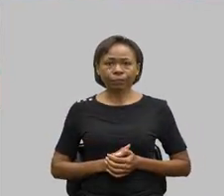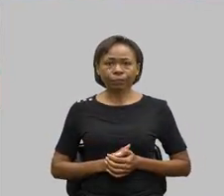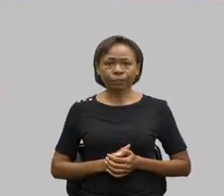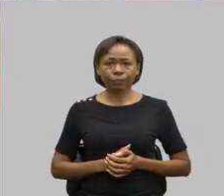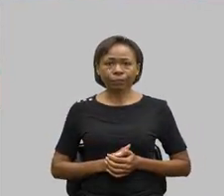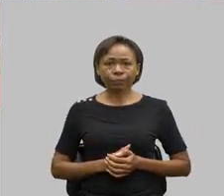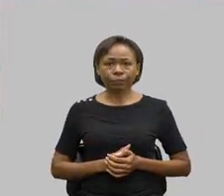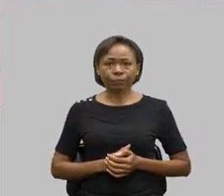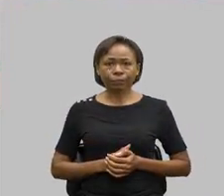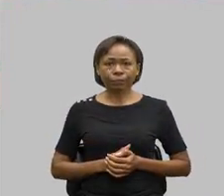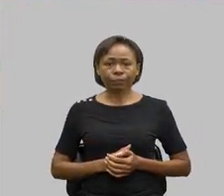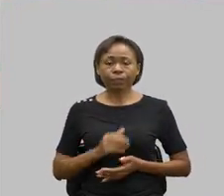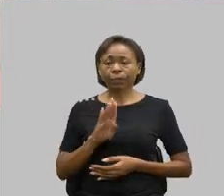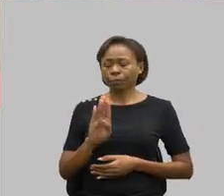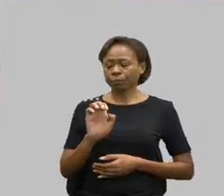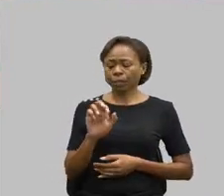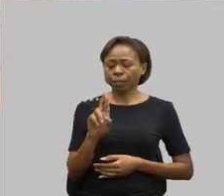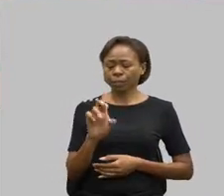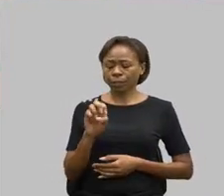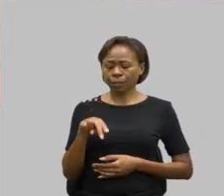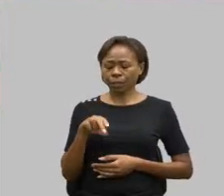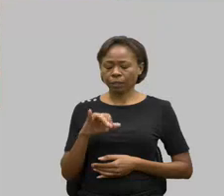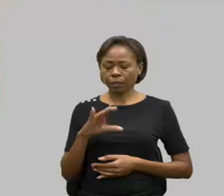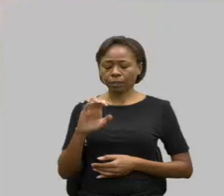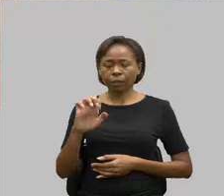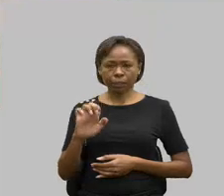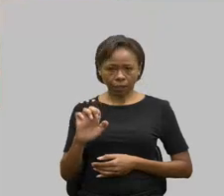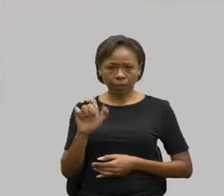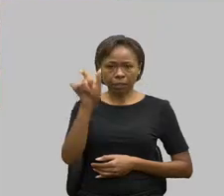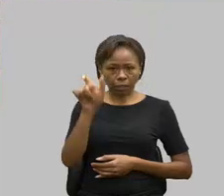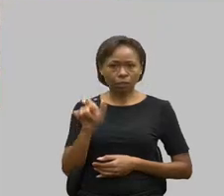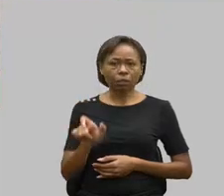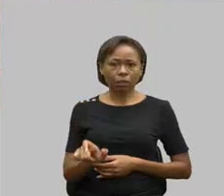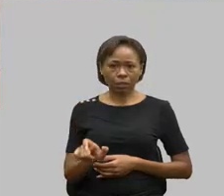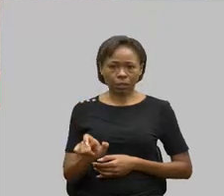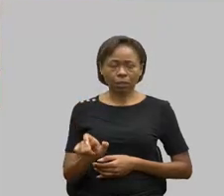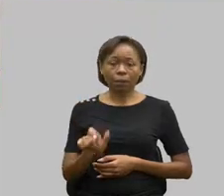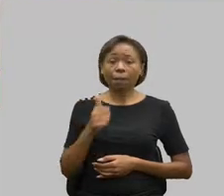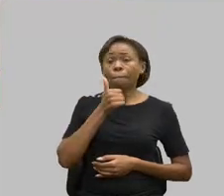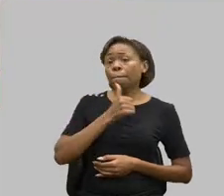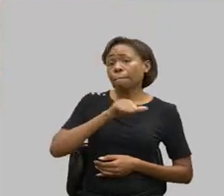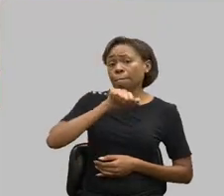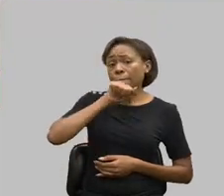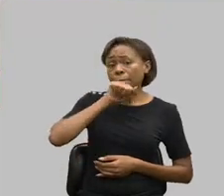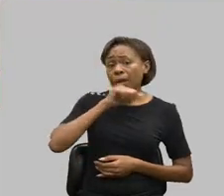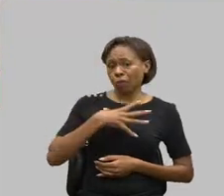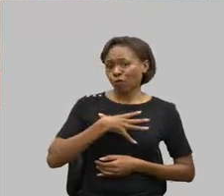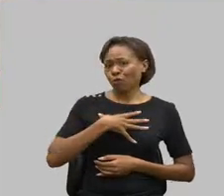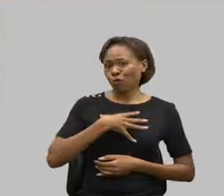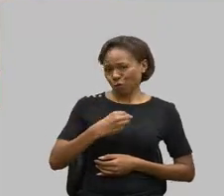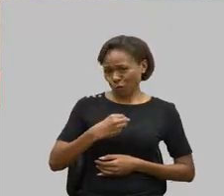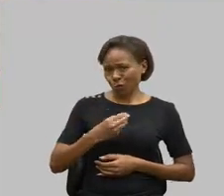Primeiro, Berenice Gomes dos Santos, mãe de uma criança autista.